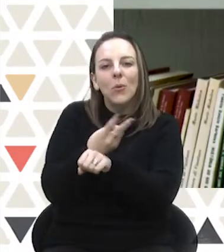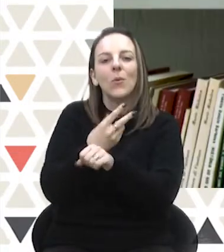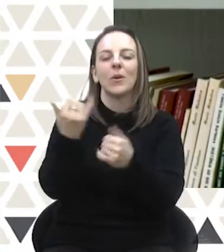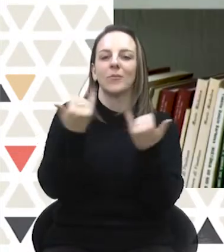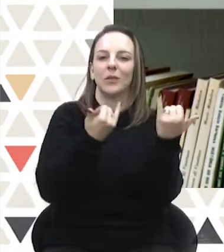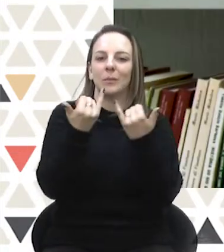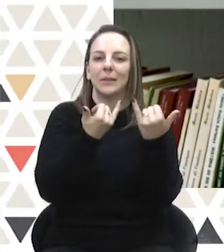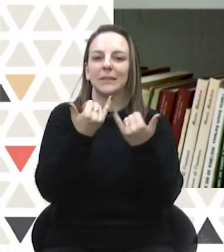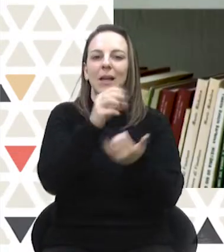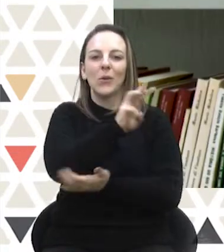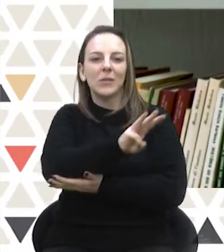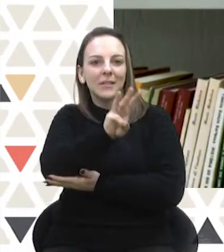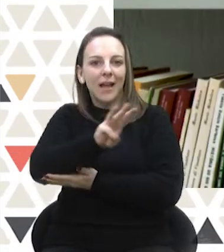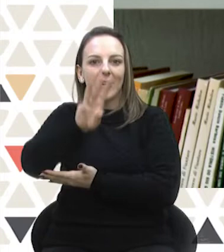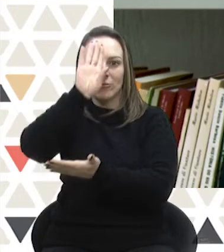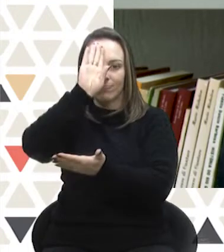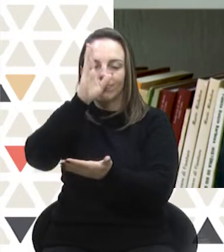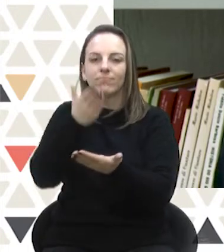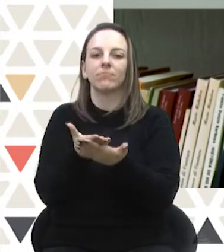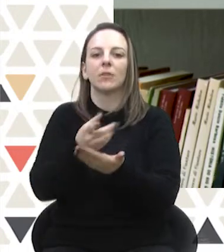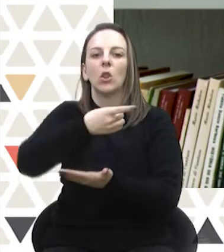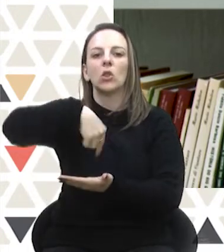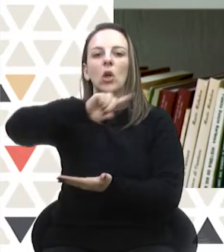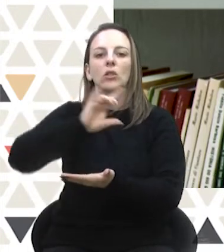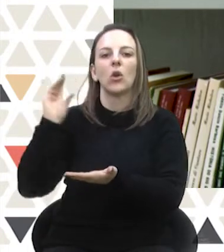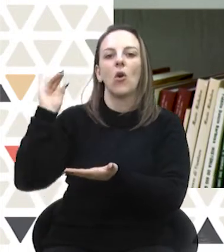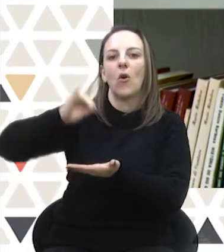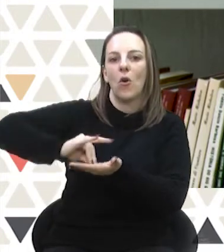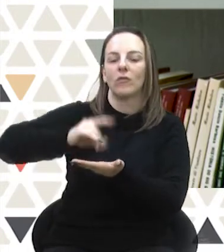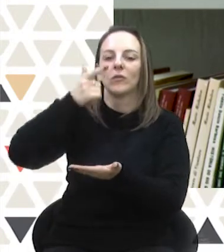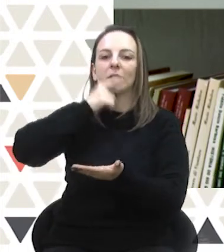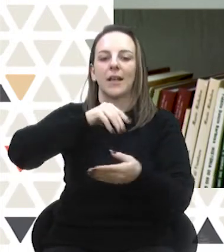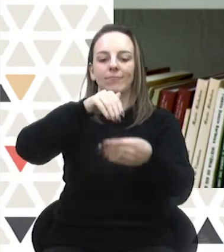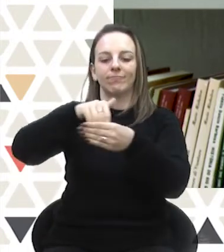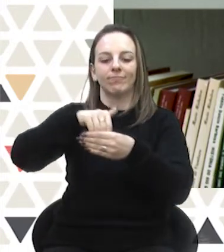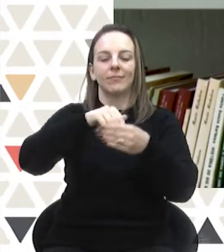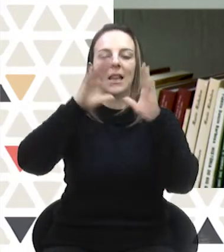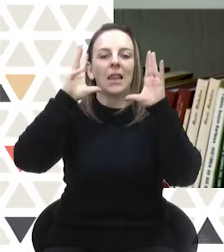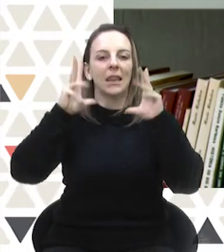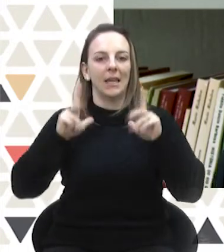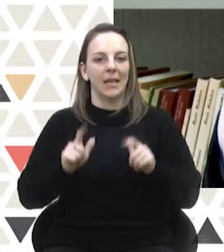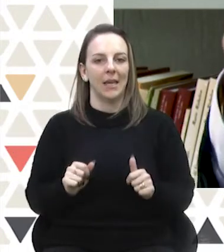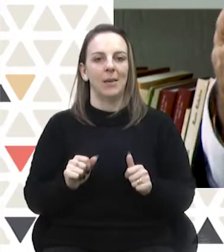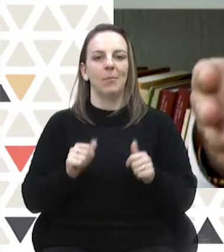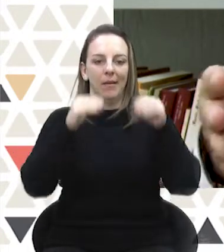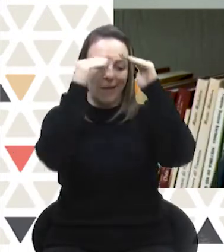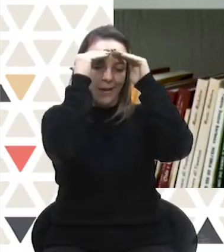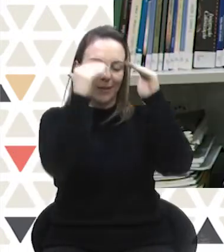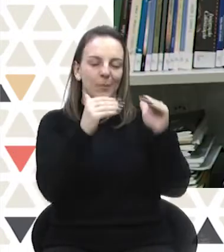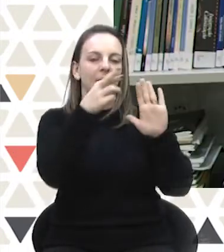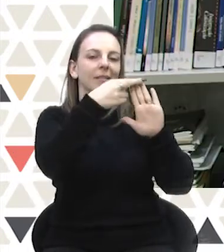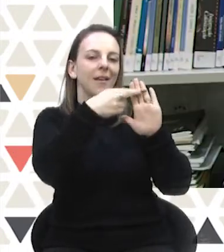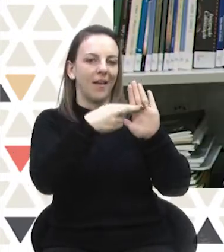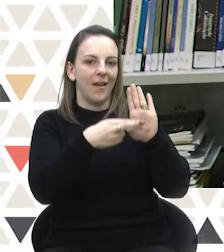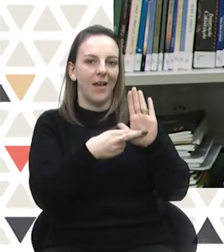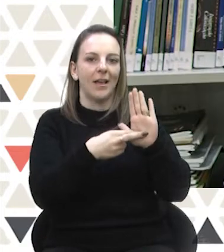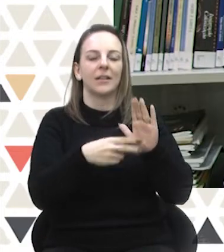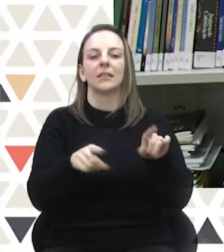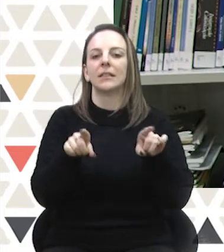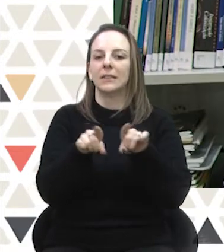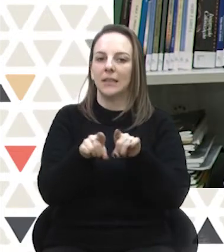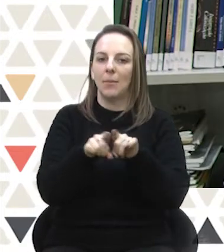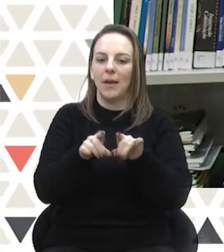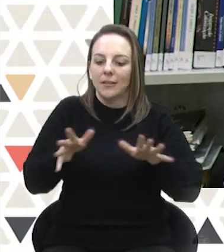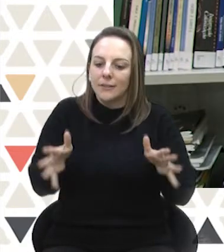procurem as informações nos sites que são confiáveis para que a gente possa efetivamente ter eleições limpas e dentro das